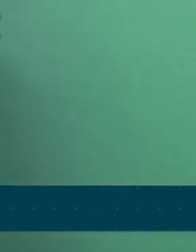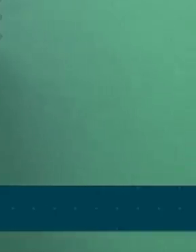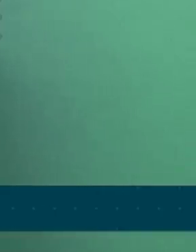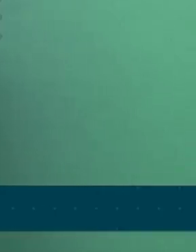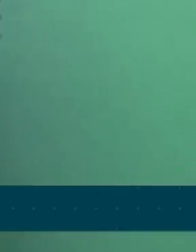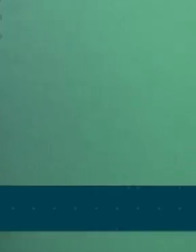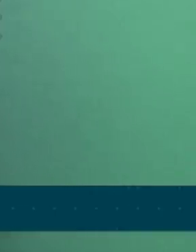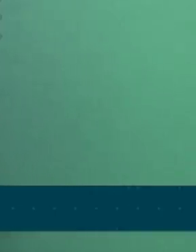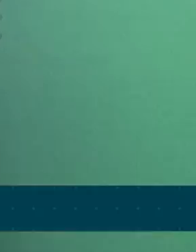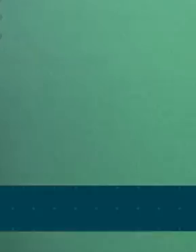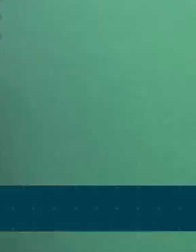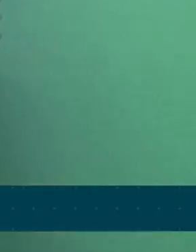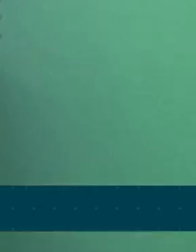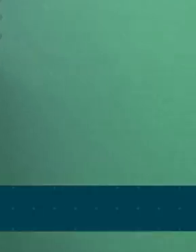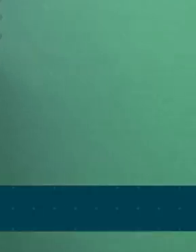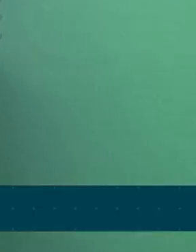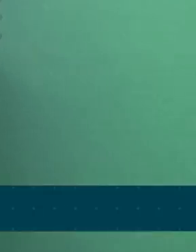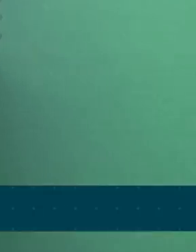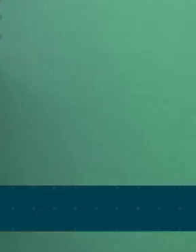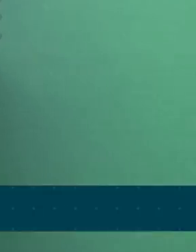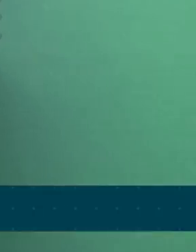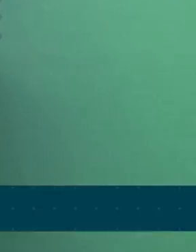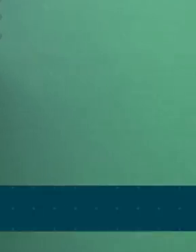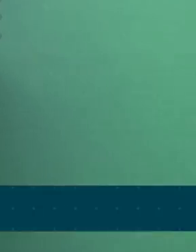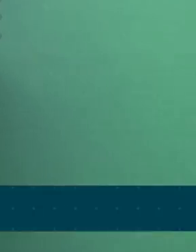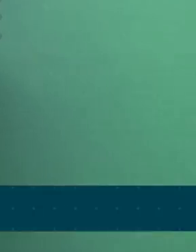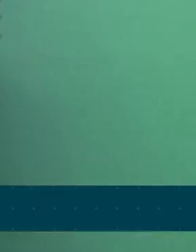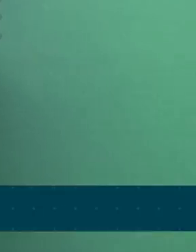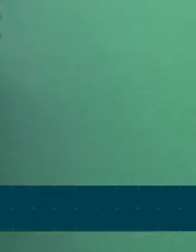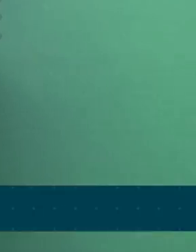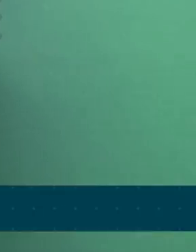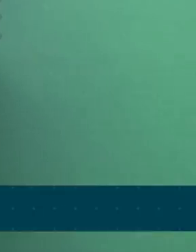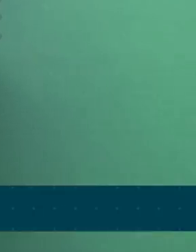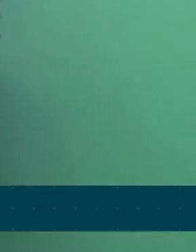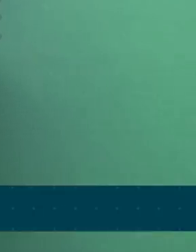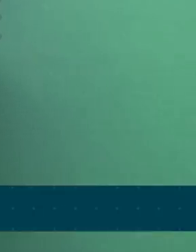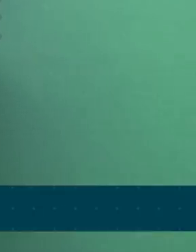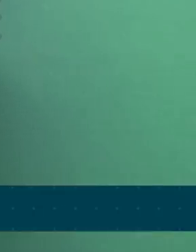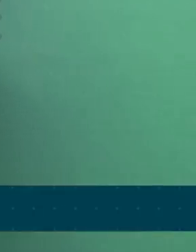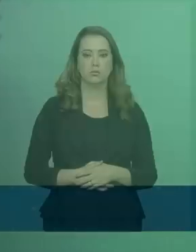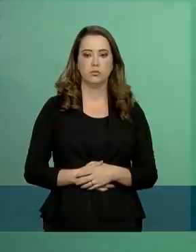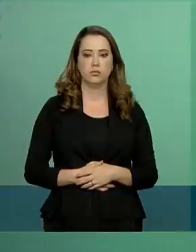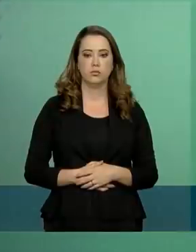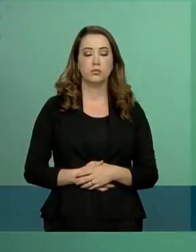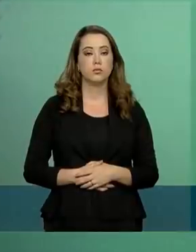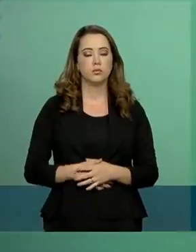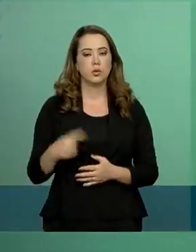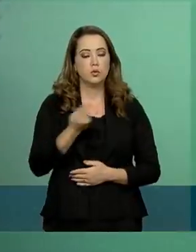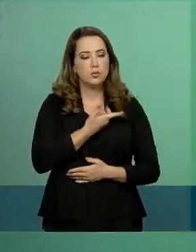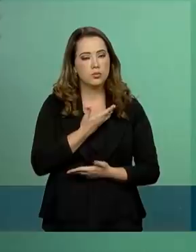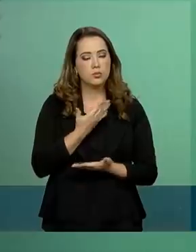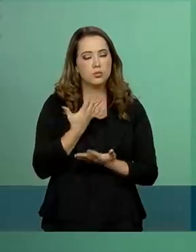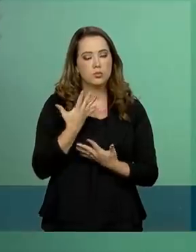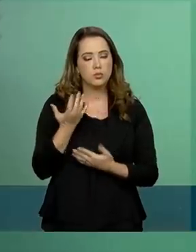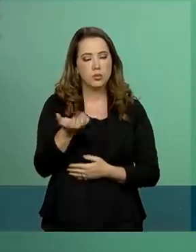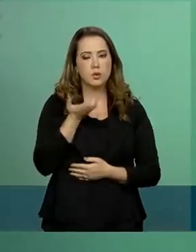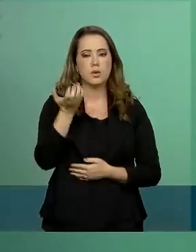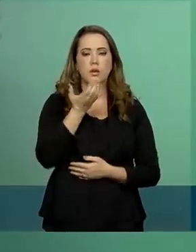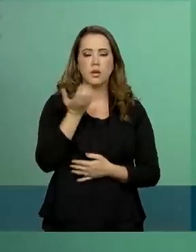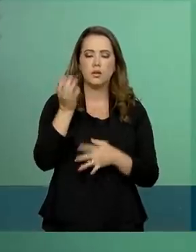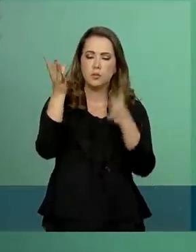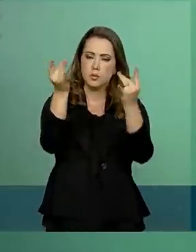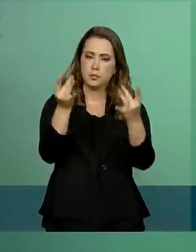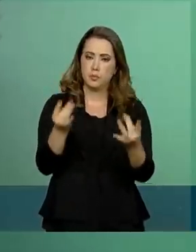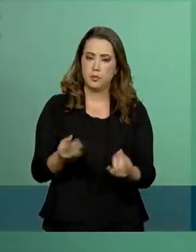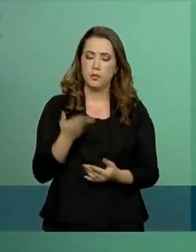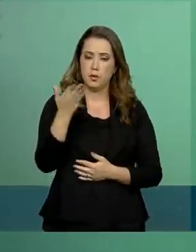Então vamos lá, briefing do dia 29 de abril. Assuntos de governo. Nós gostaríamos de destacar